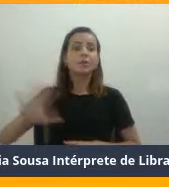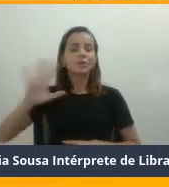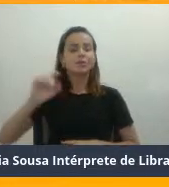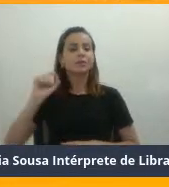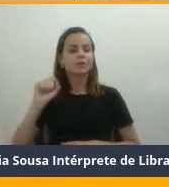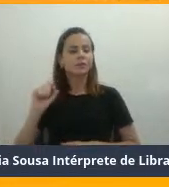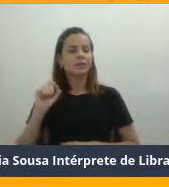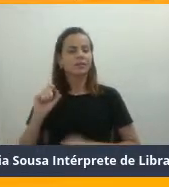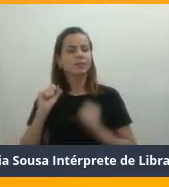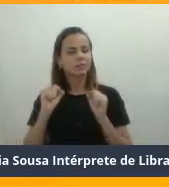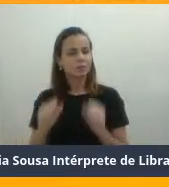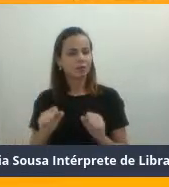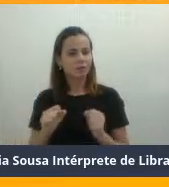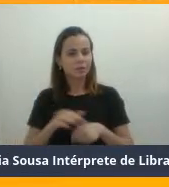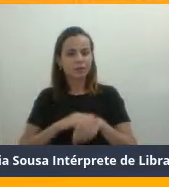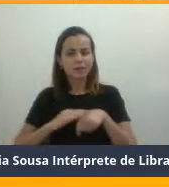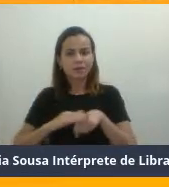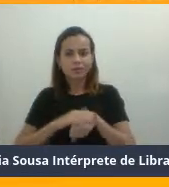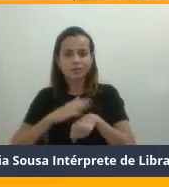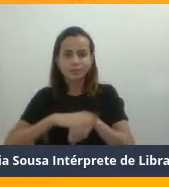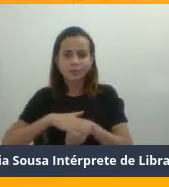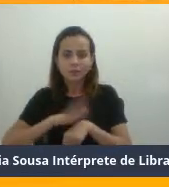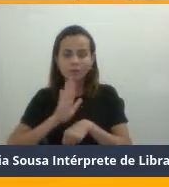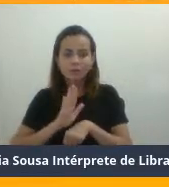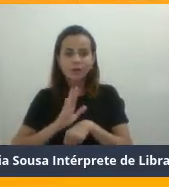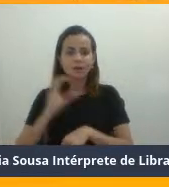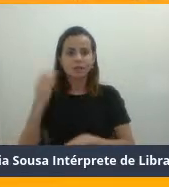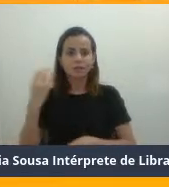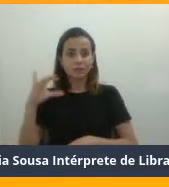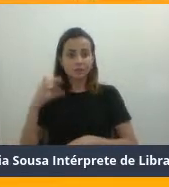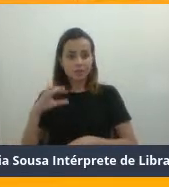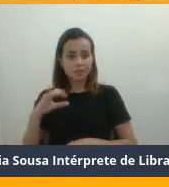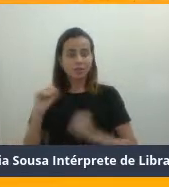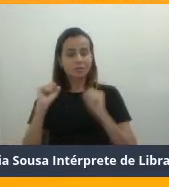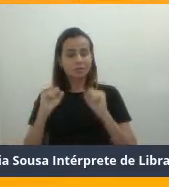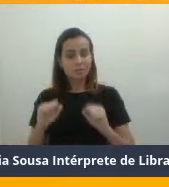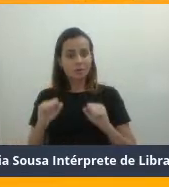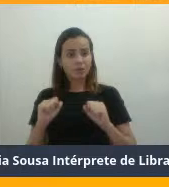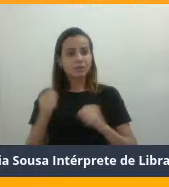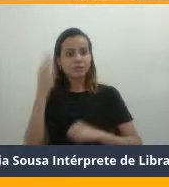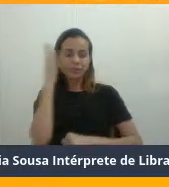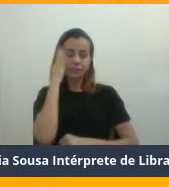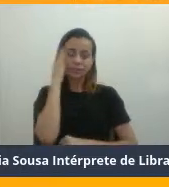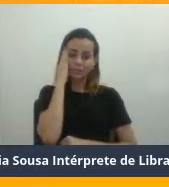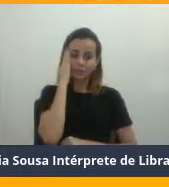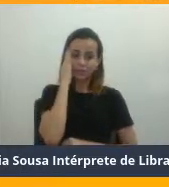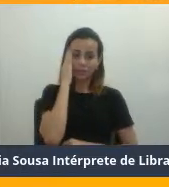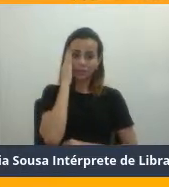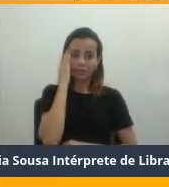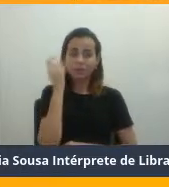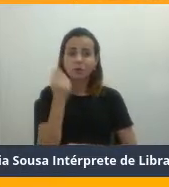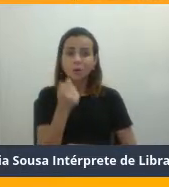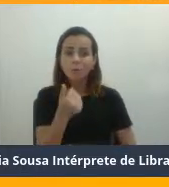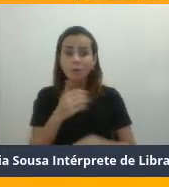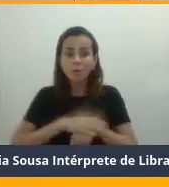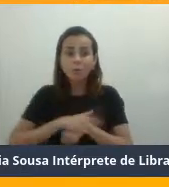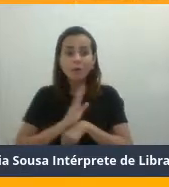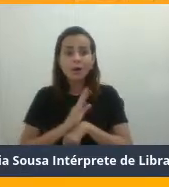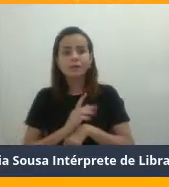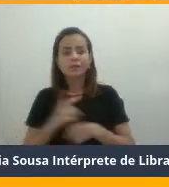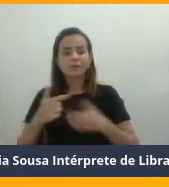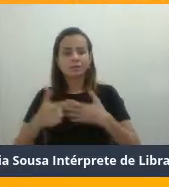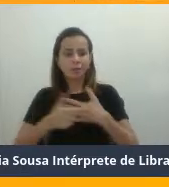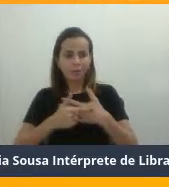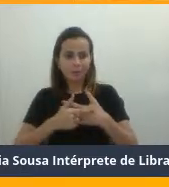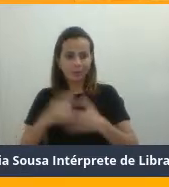possa conversar mais sobre ciência, para que a gente possa entender um pouquinho mais o papel da ciência,